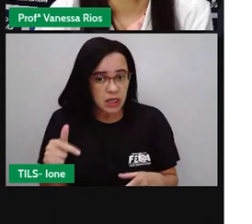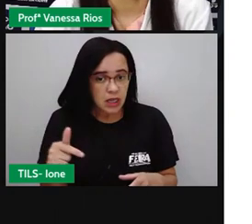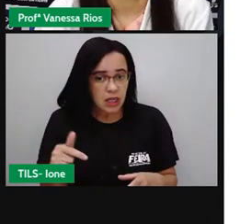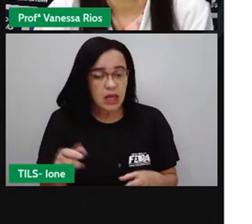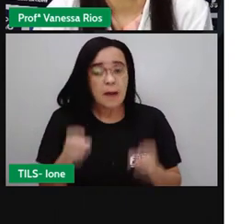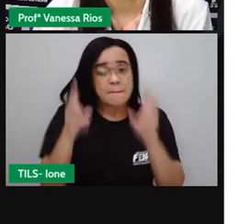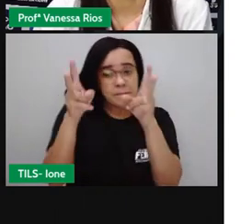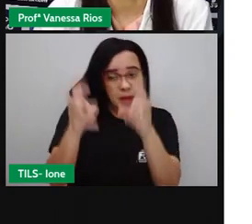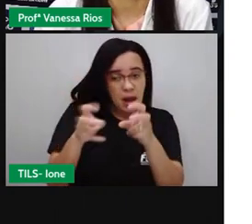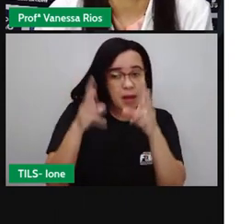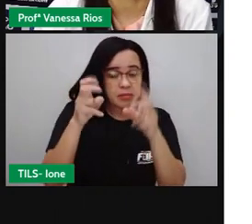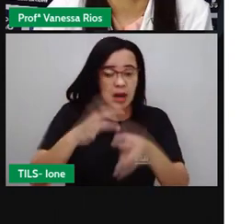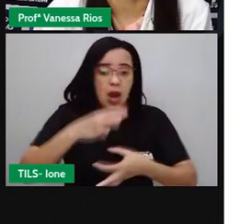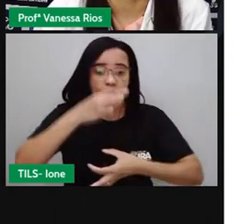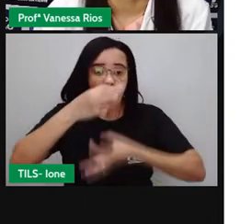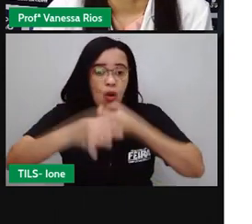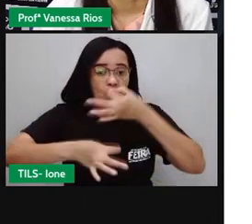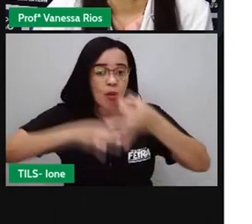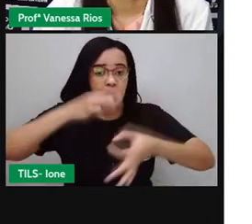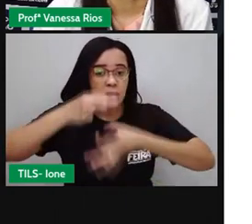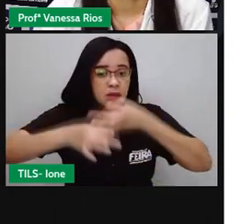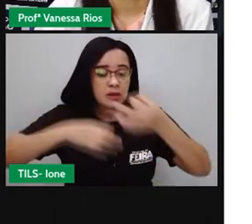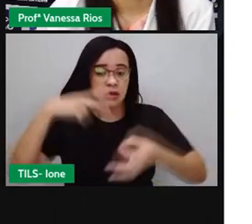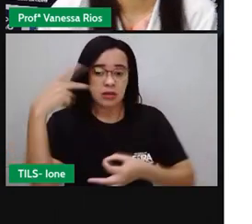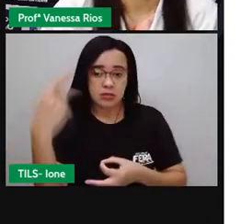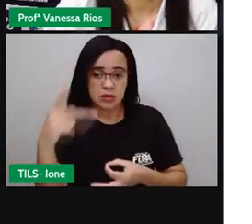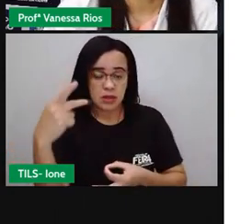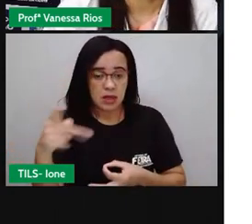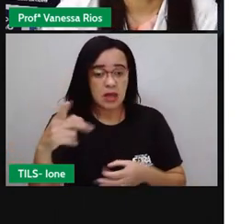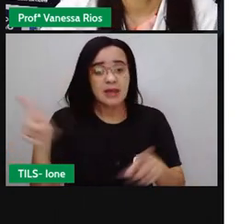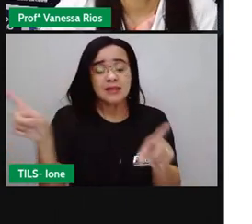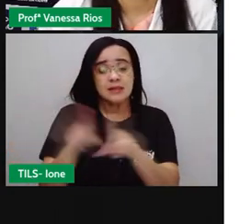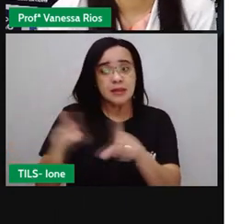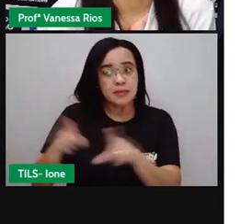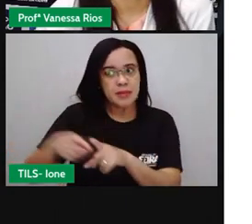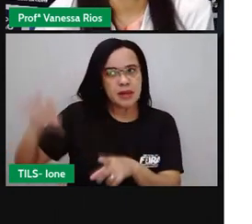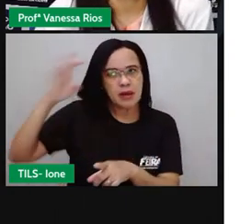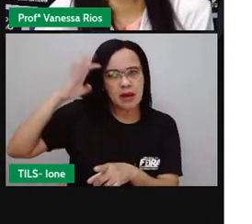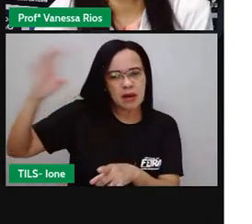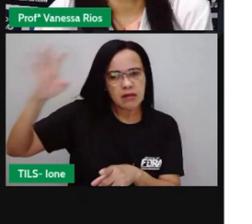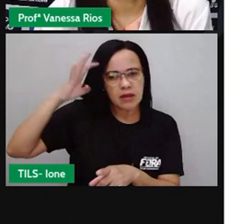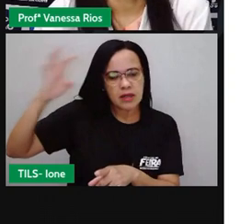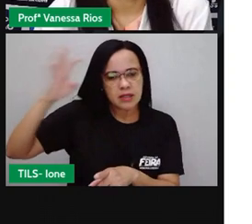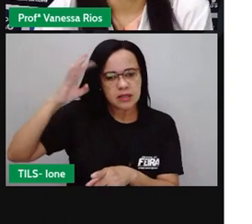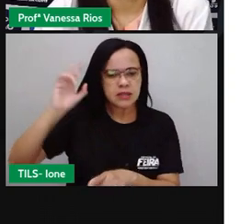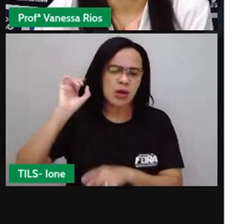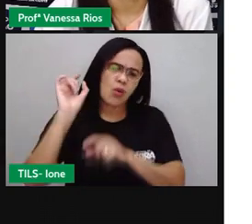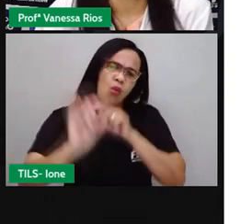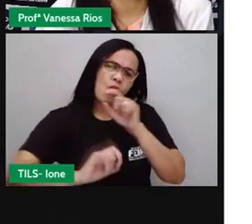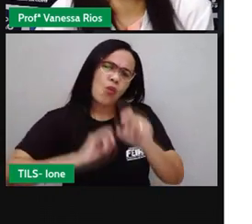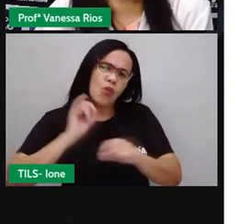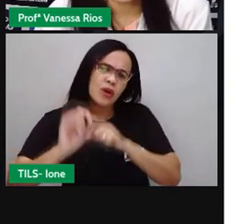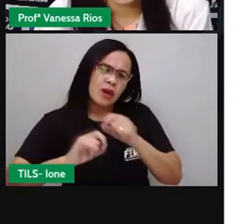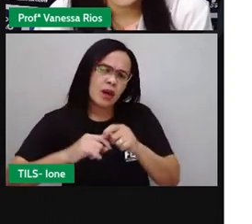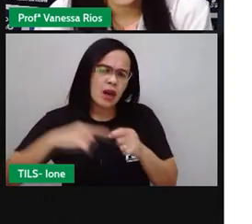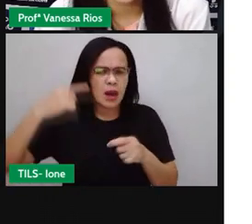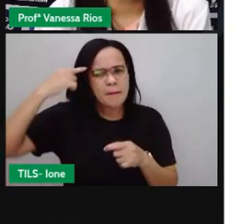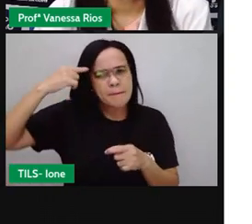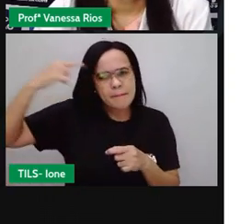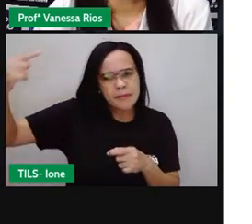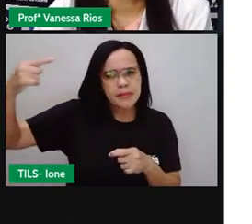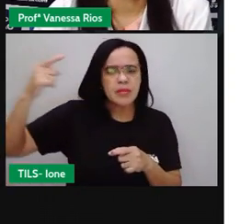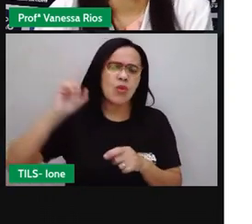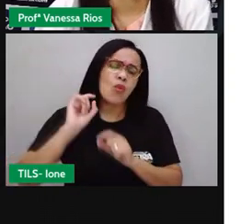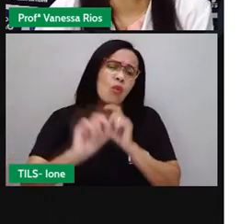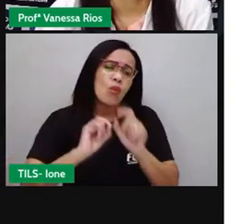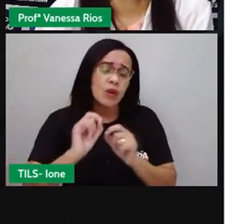vista, vai ter uma reflexão relacionada com aquilo que está sendo exposto, né, a ideia que está sendo exposta